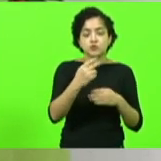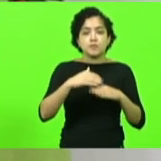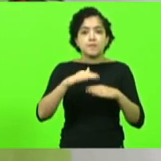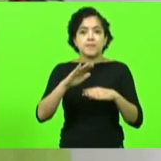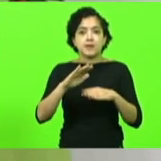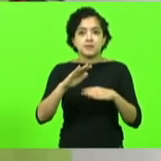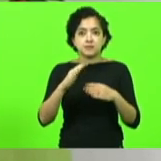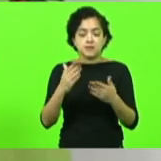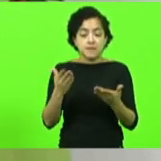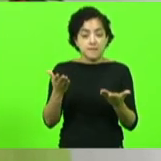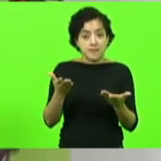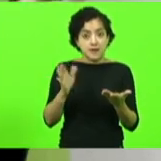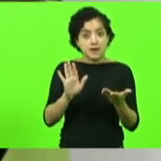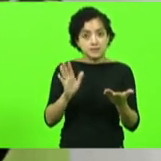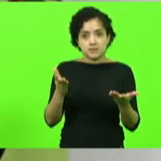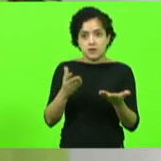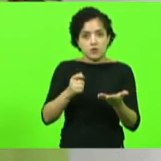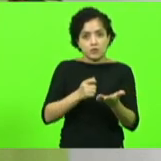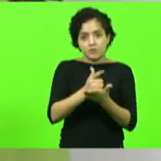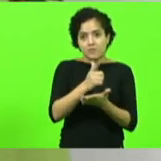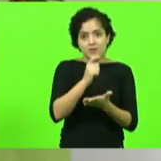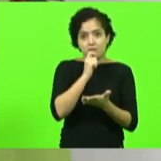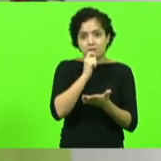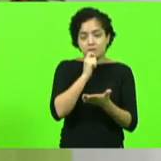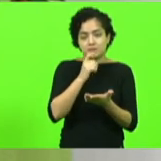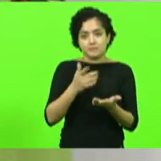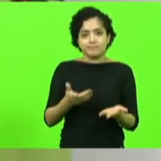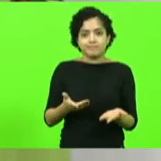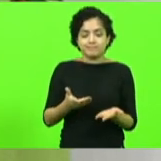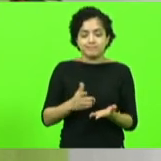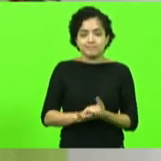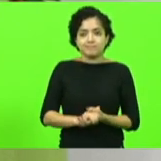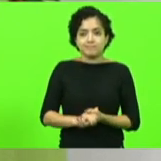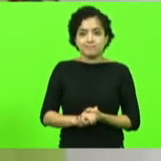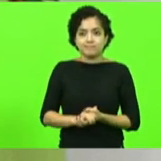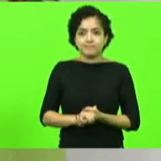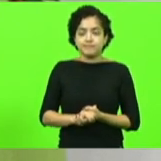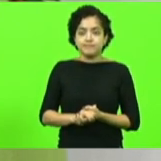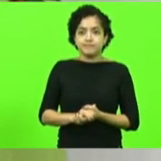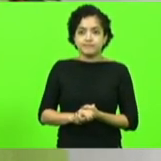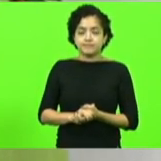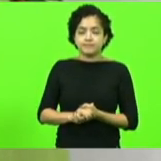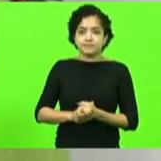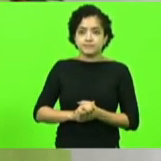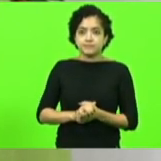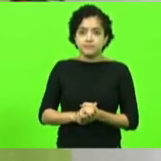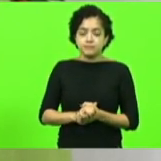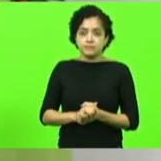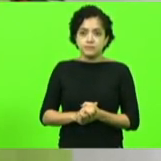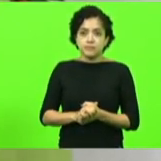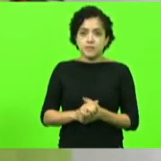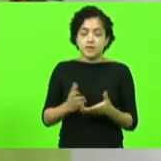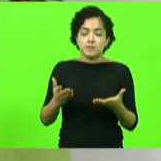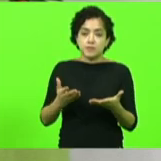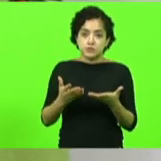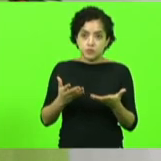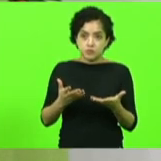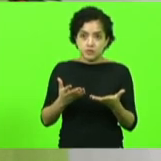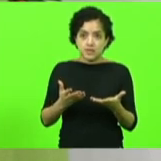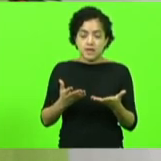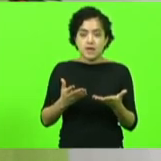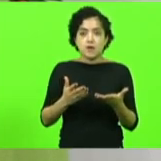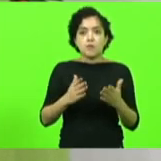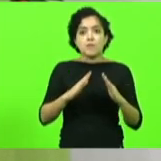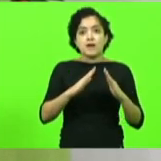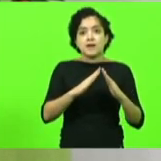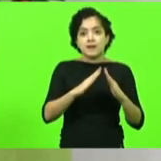agora não pagou ainda não pagou ainda o pessoal que quer uma capela mortuária lá